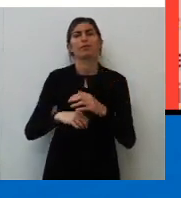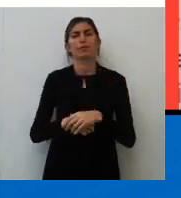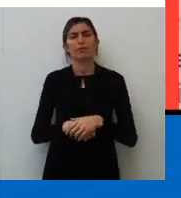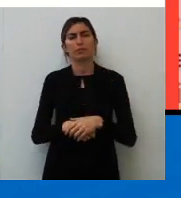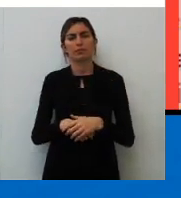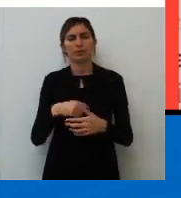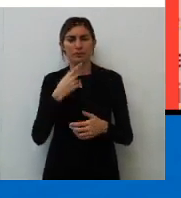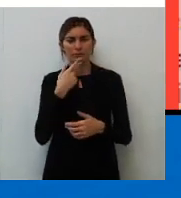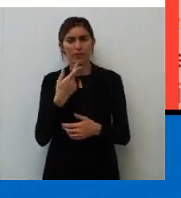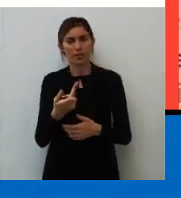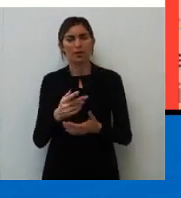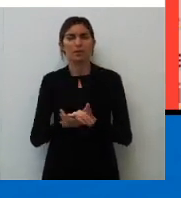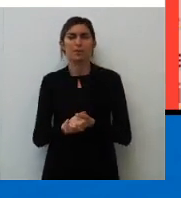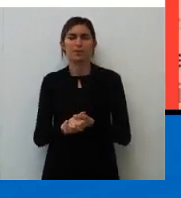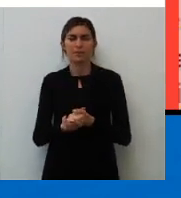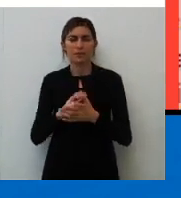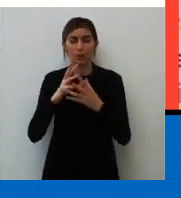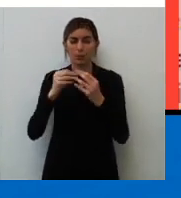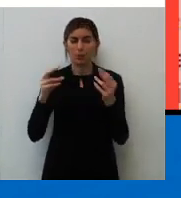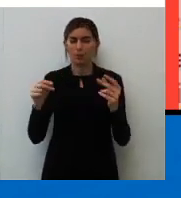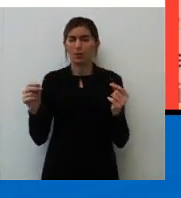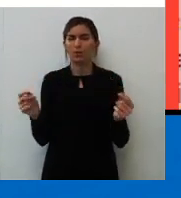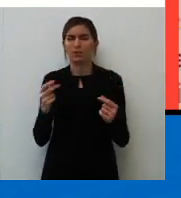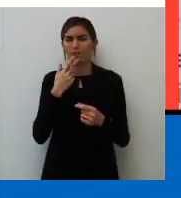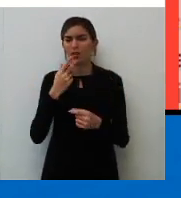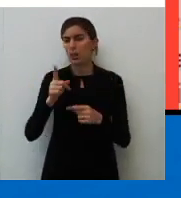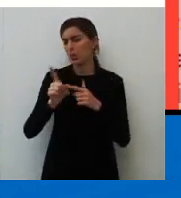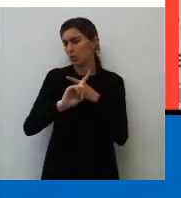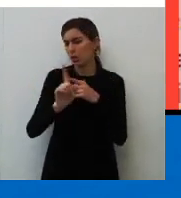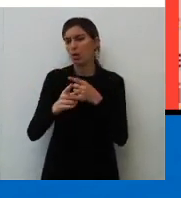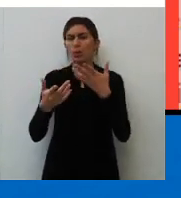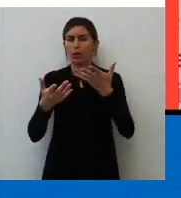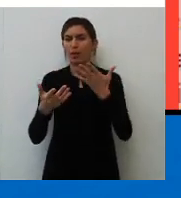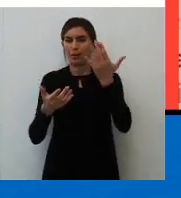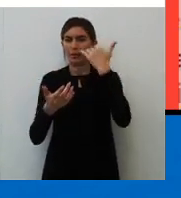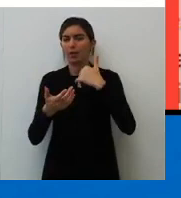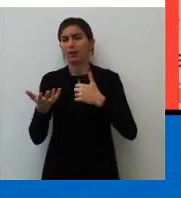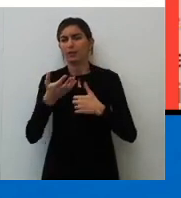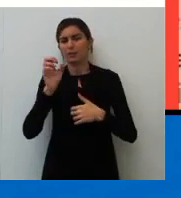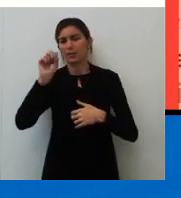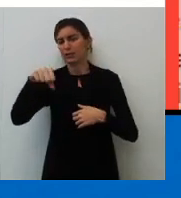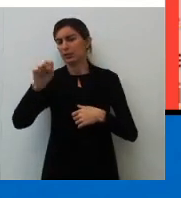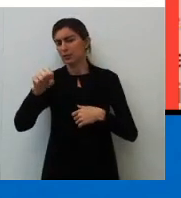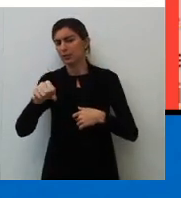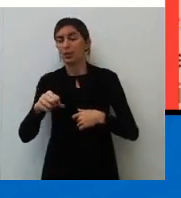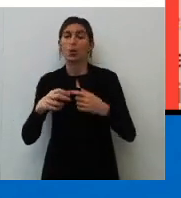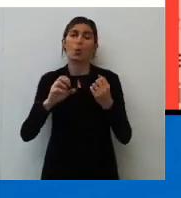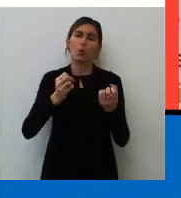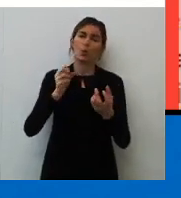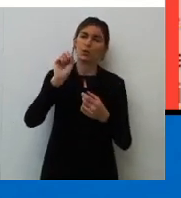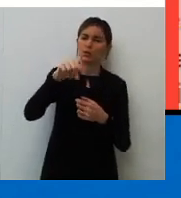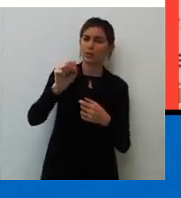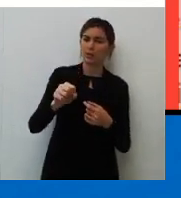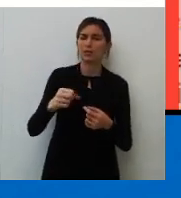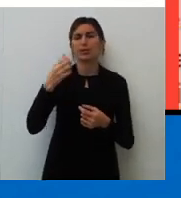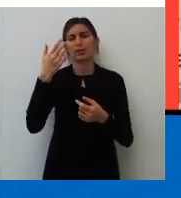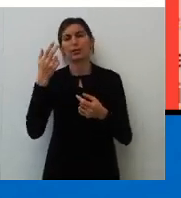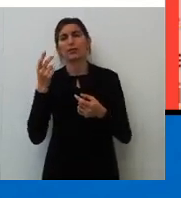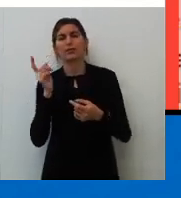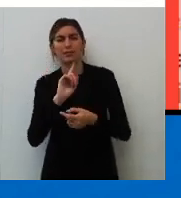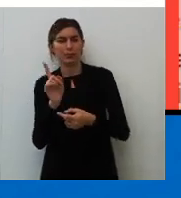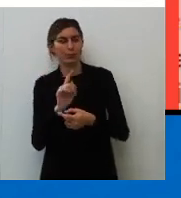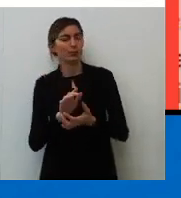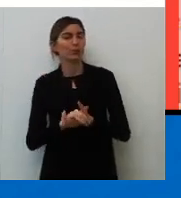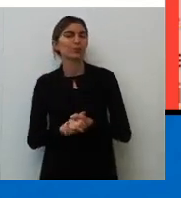Negar é ainda afirmar. Muitas vezes você diz não querendo dizer sim. Muitas vezes você diz sim querendo dizer não. Sabe o gênio